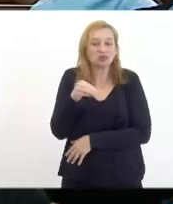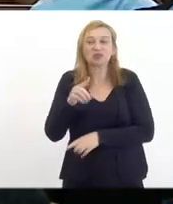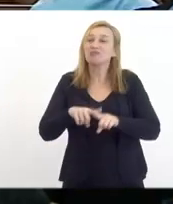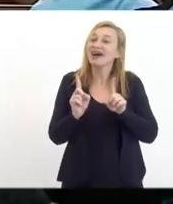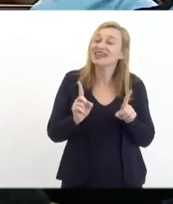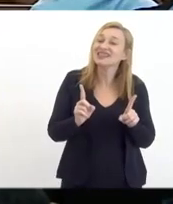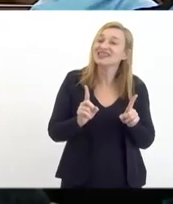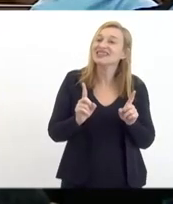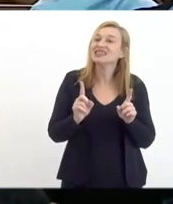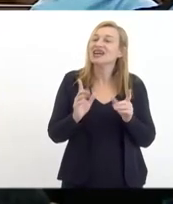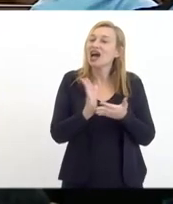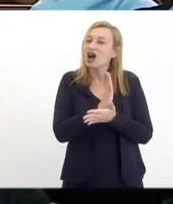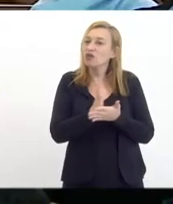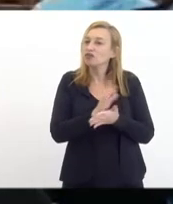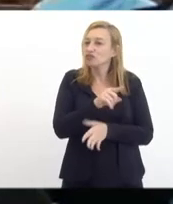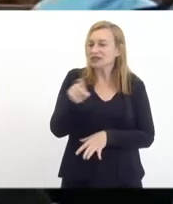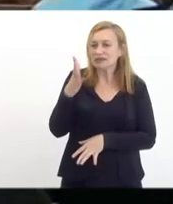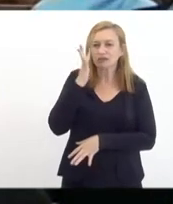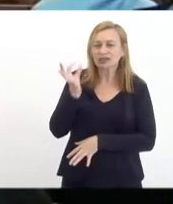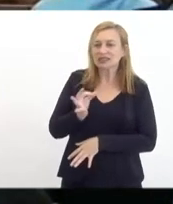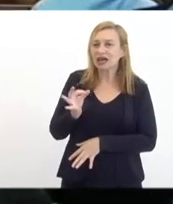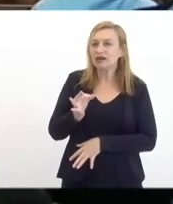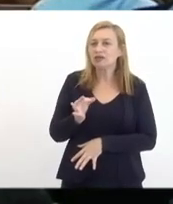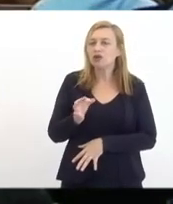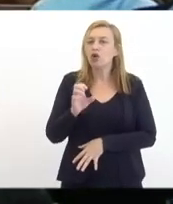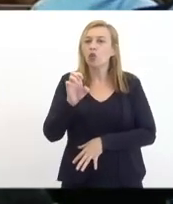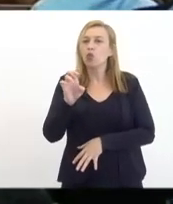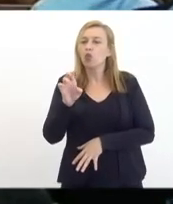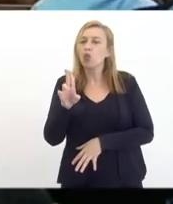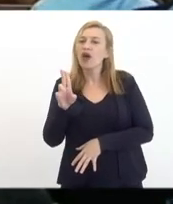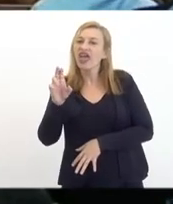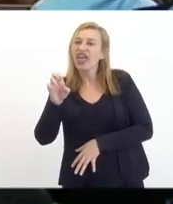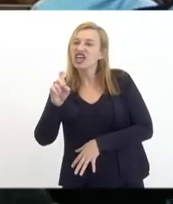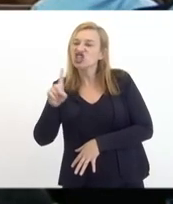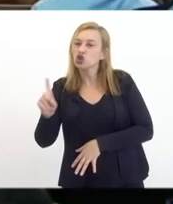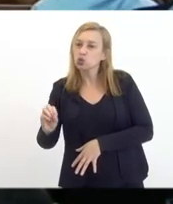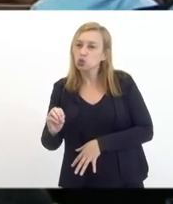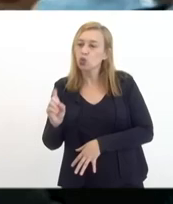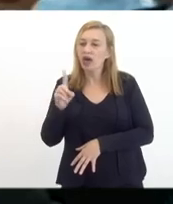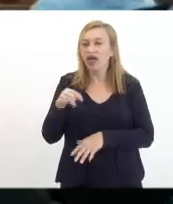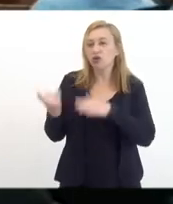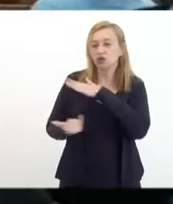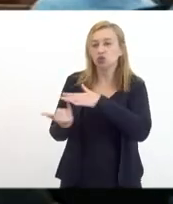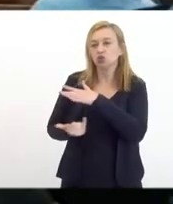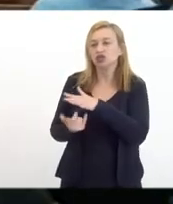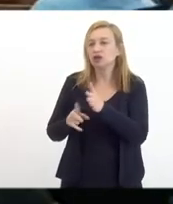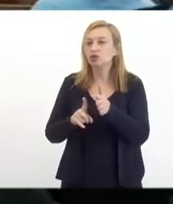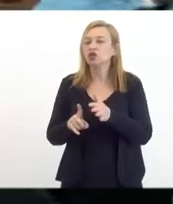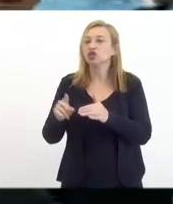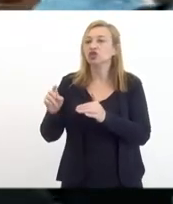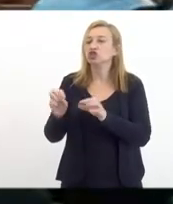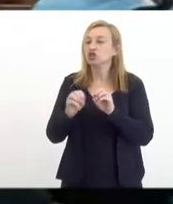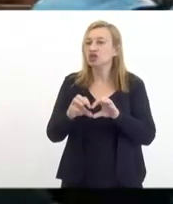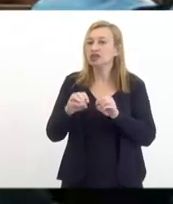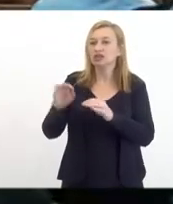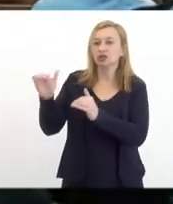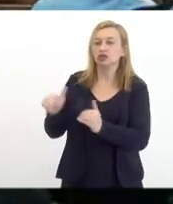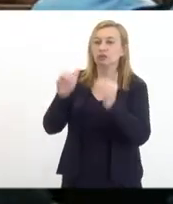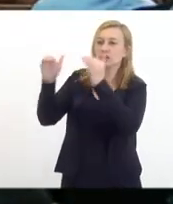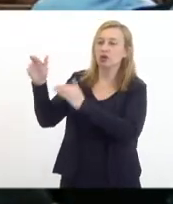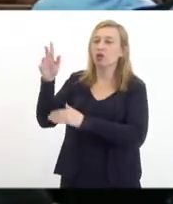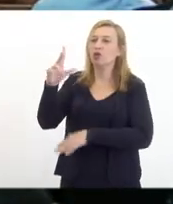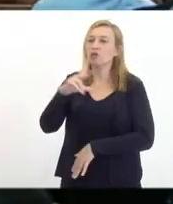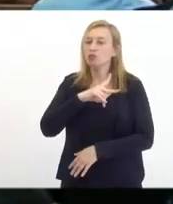talvez alguns de vocês não saibam a UESO é uma instituição de ensino superior pública